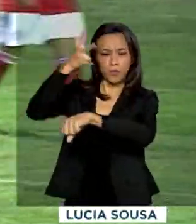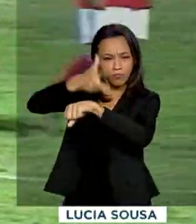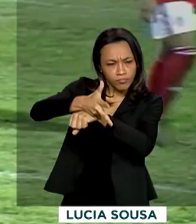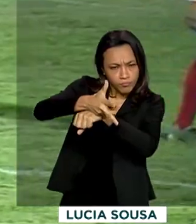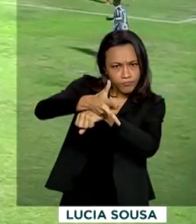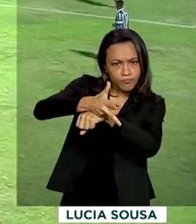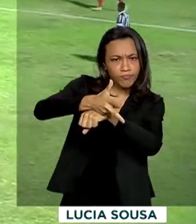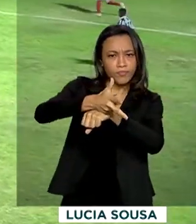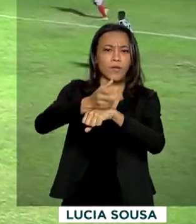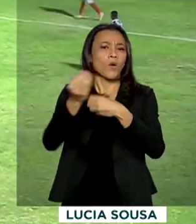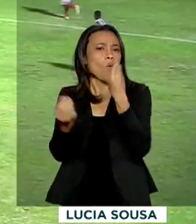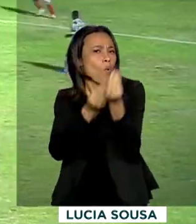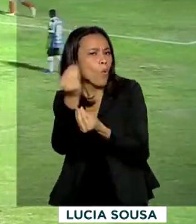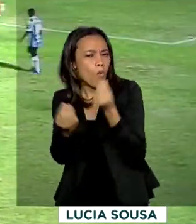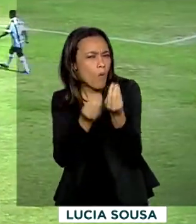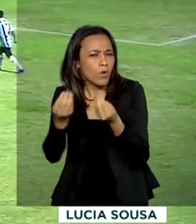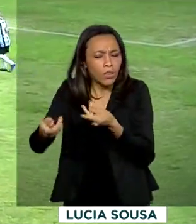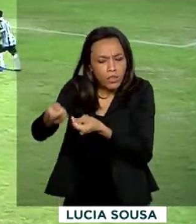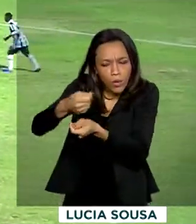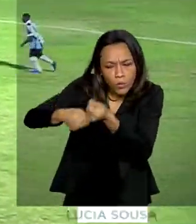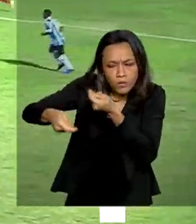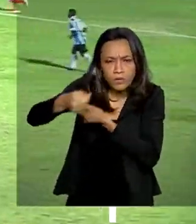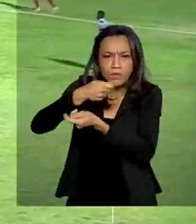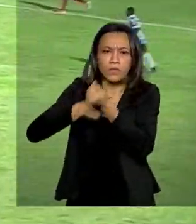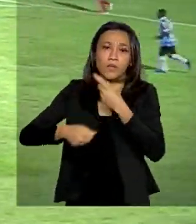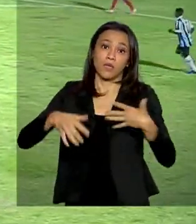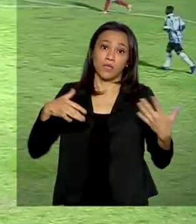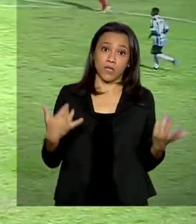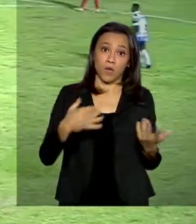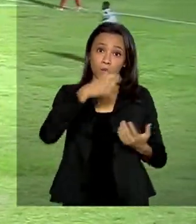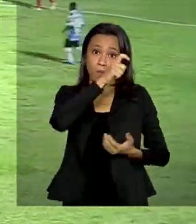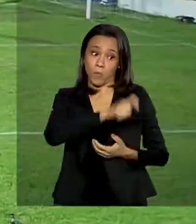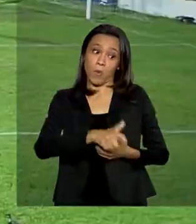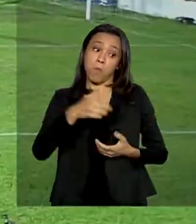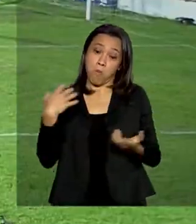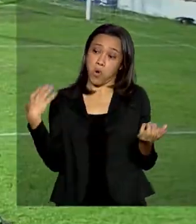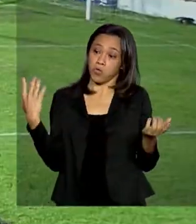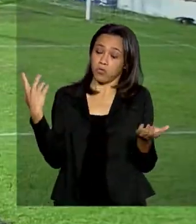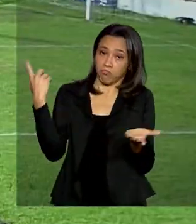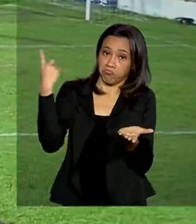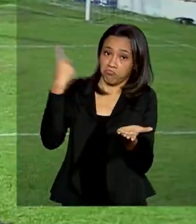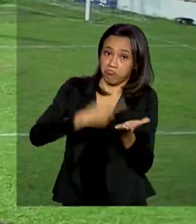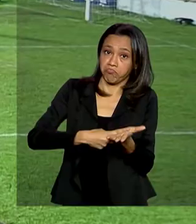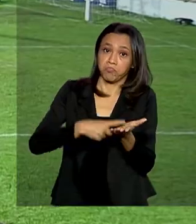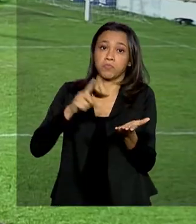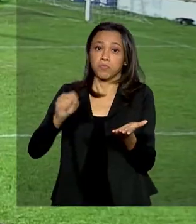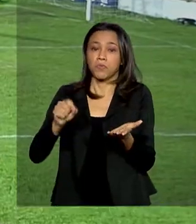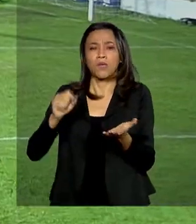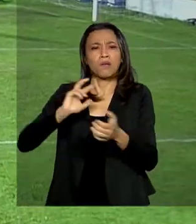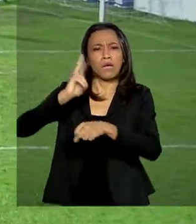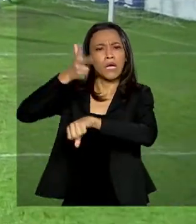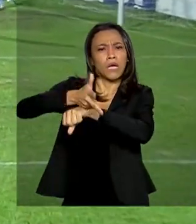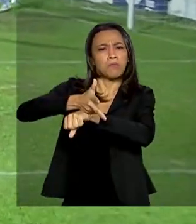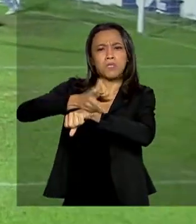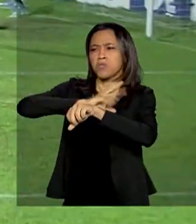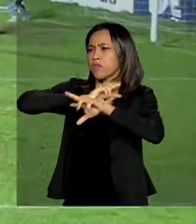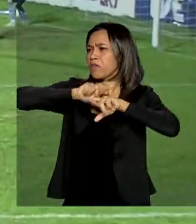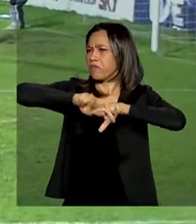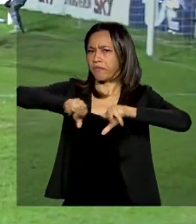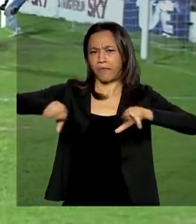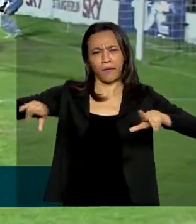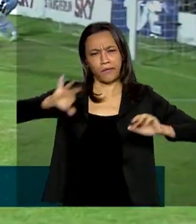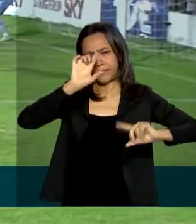negociados. Agora, o mandante do jogo poderá conduzir o acordo e a transmissão pode ocorrer em todas as mídias,